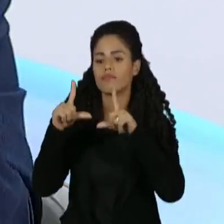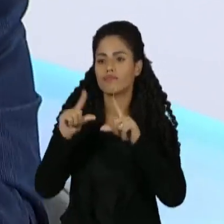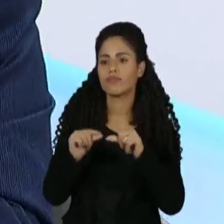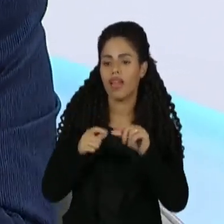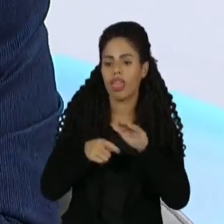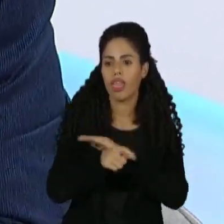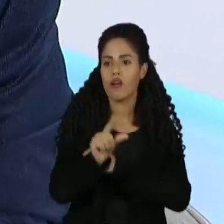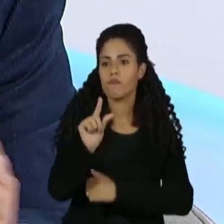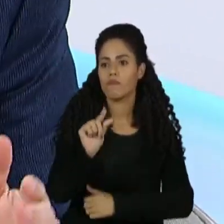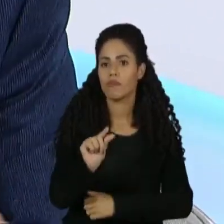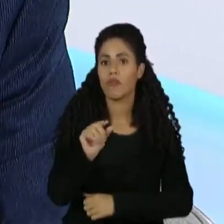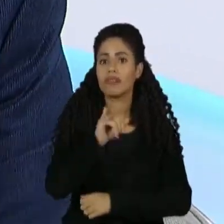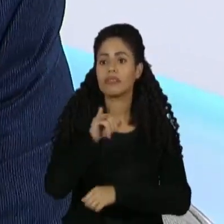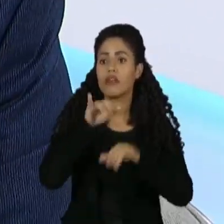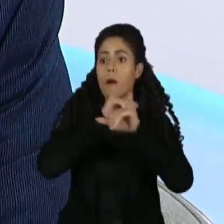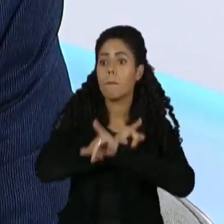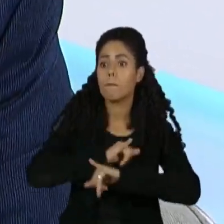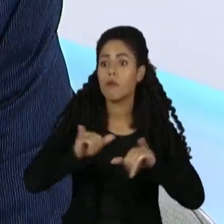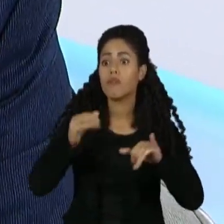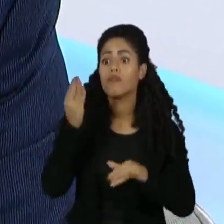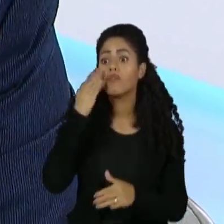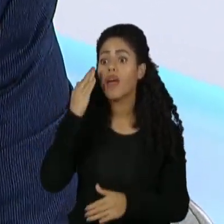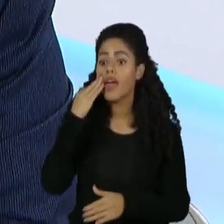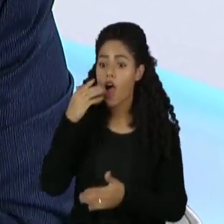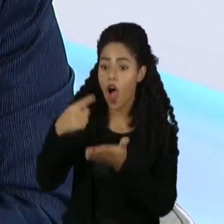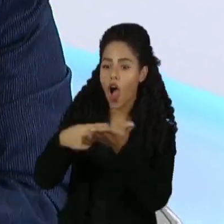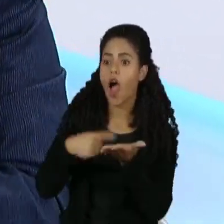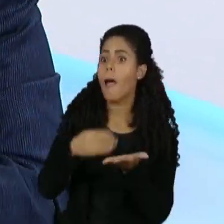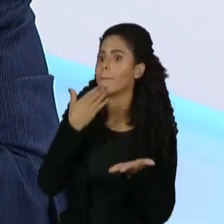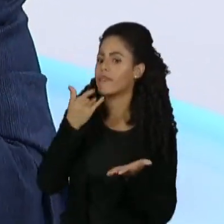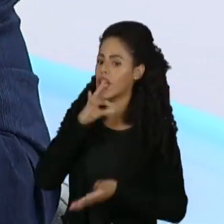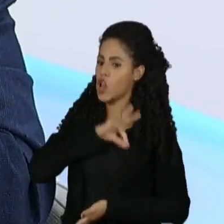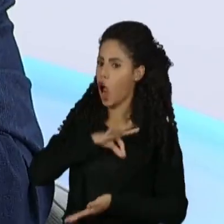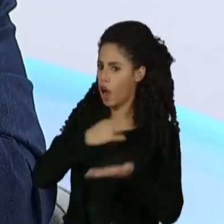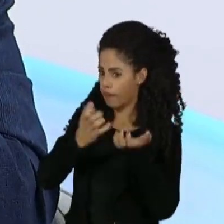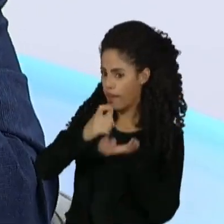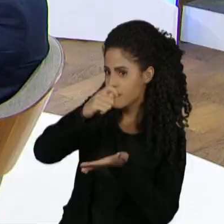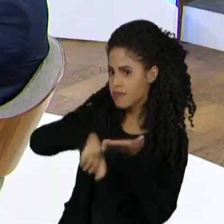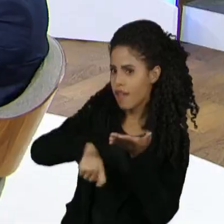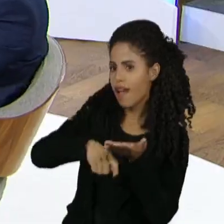financeira, se vaza, o concorrente vem e oferece o dobro. E nós fomos muito competentes nisso.